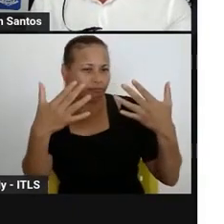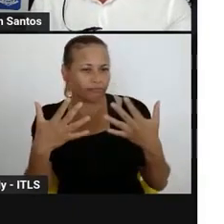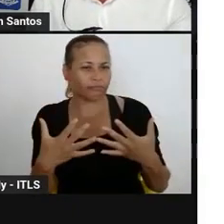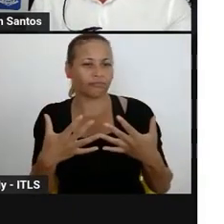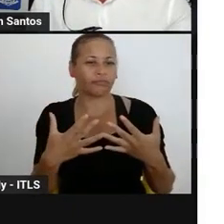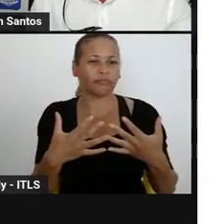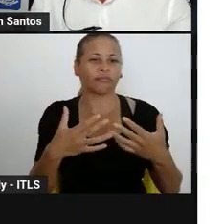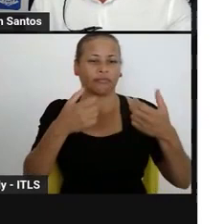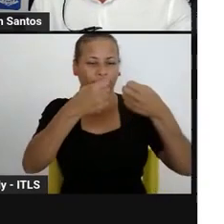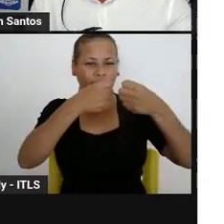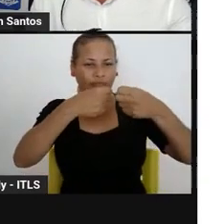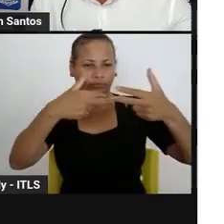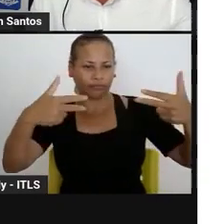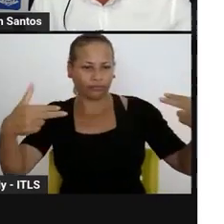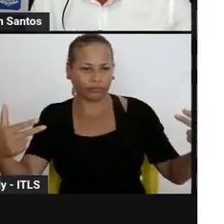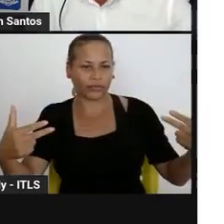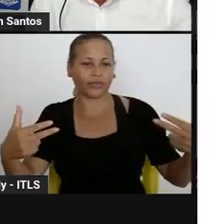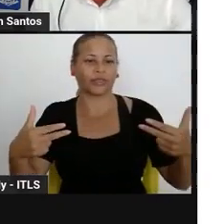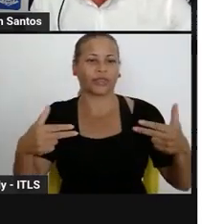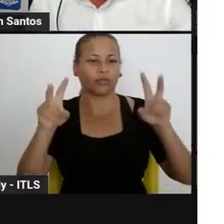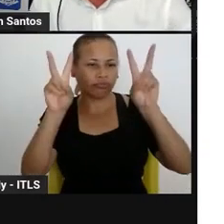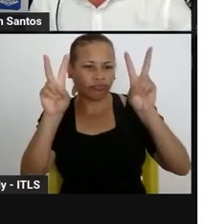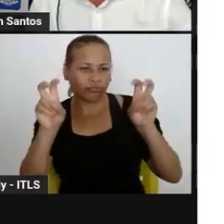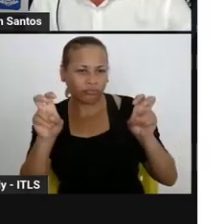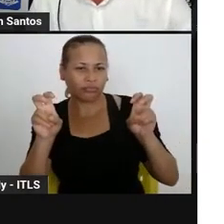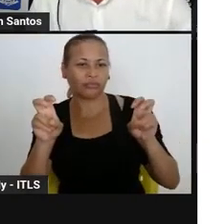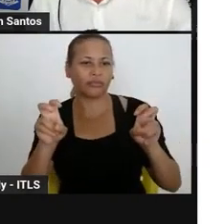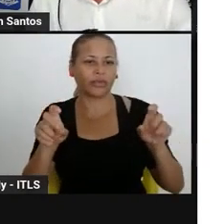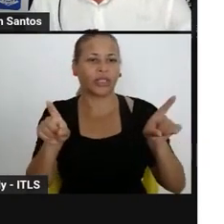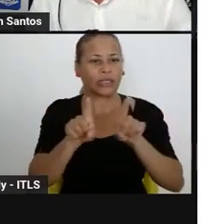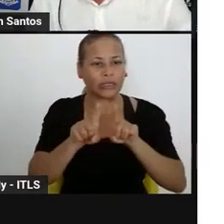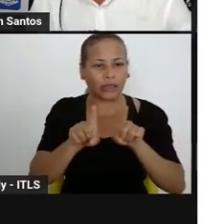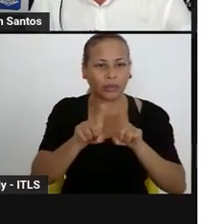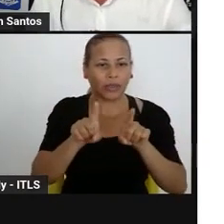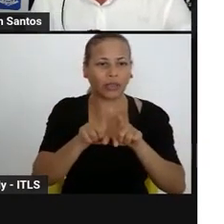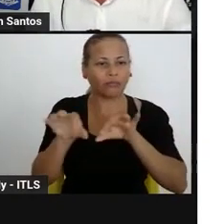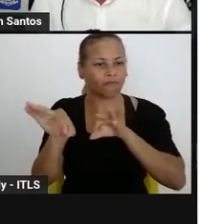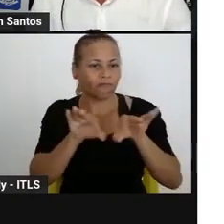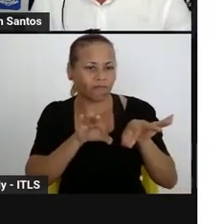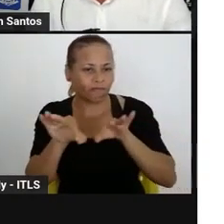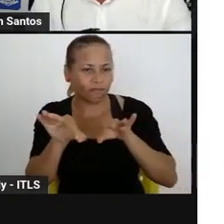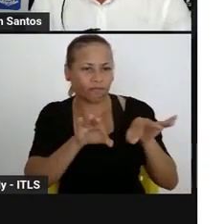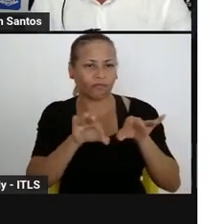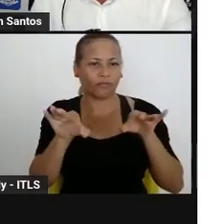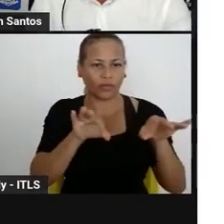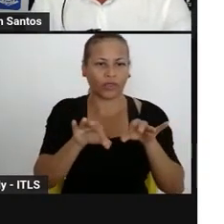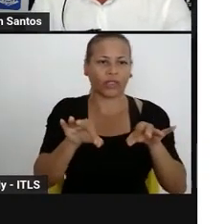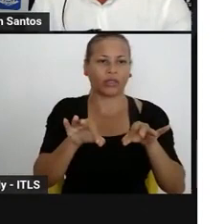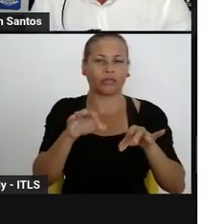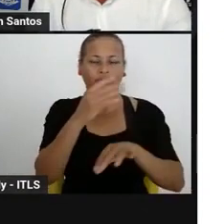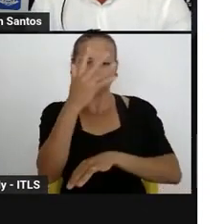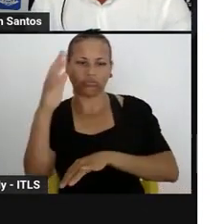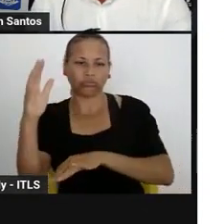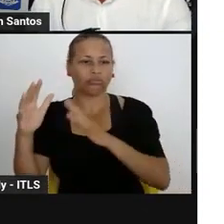para a educação ambiental e sustentabilidade, que trata sobre as relações de sociedade e natureza,